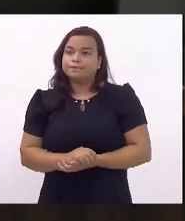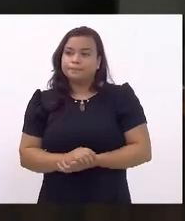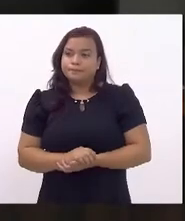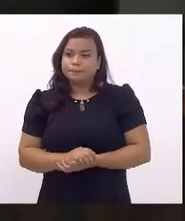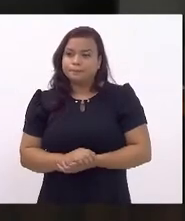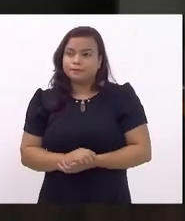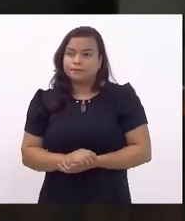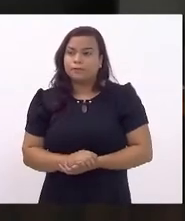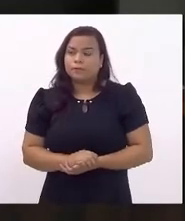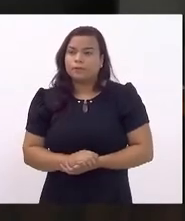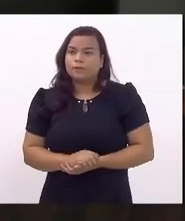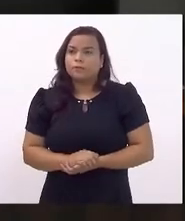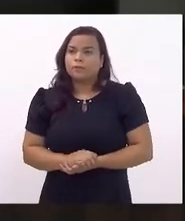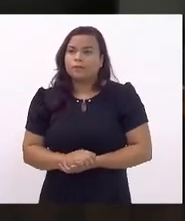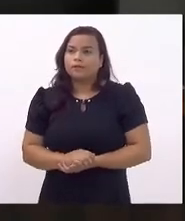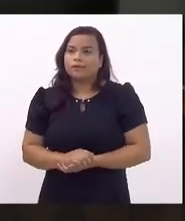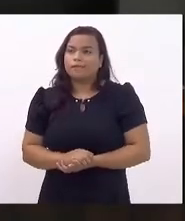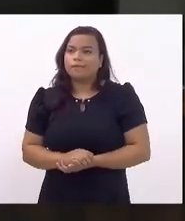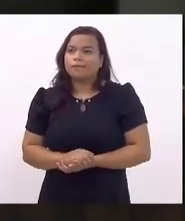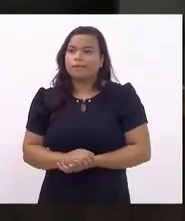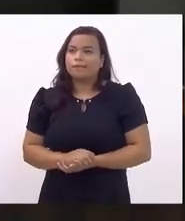Pelo PL, senhor presidente.